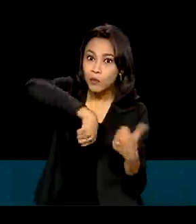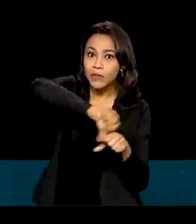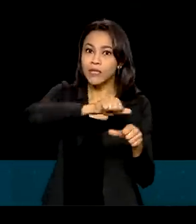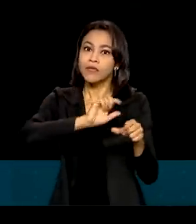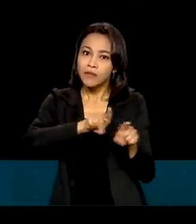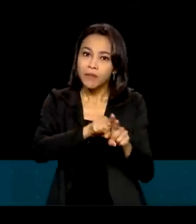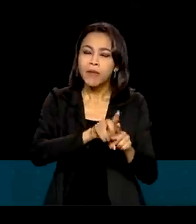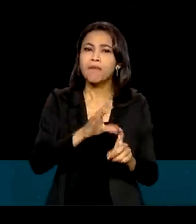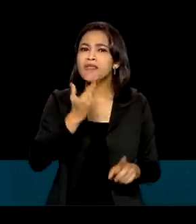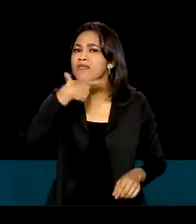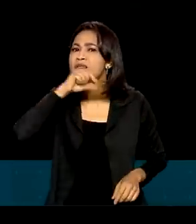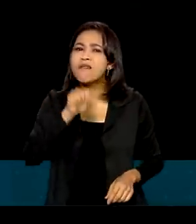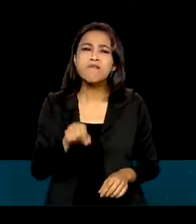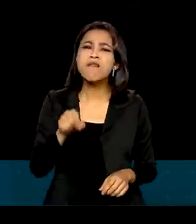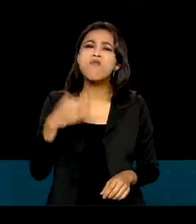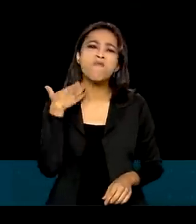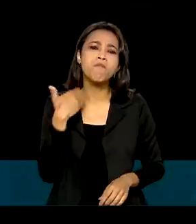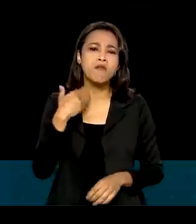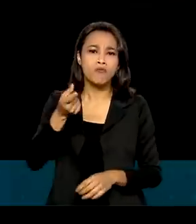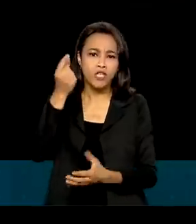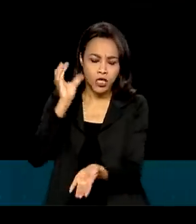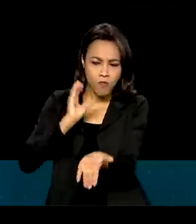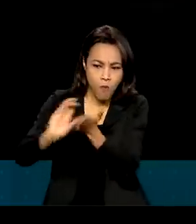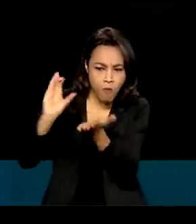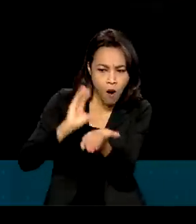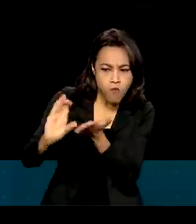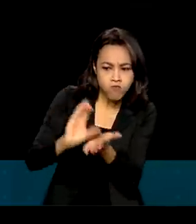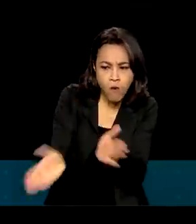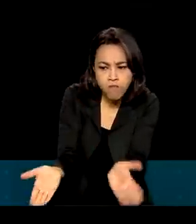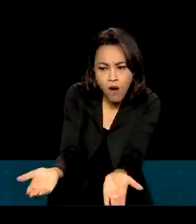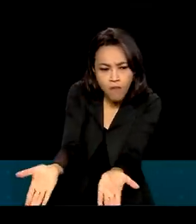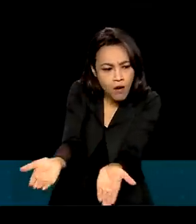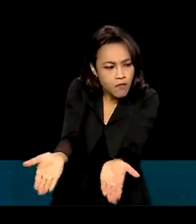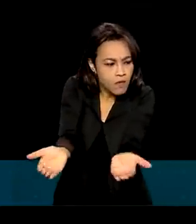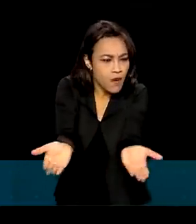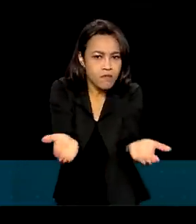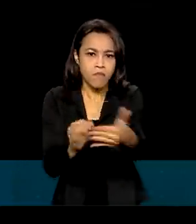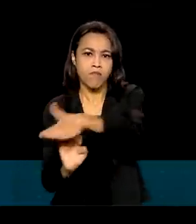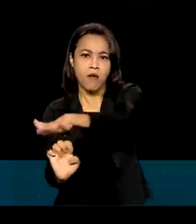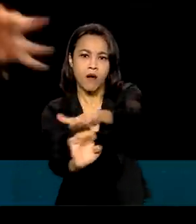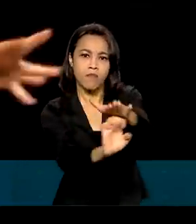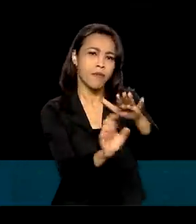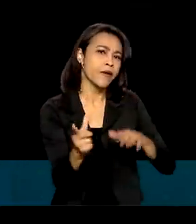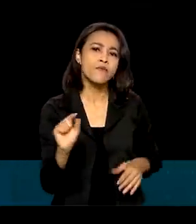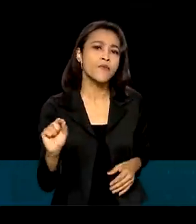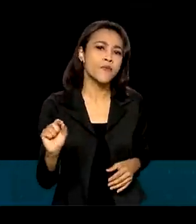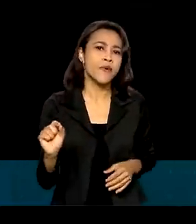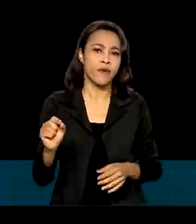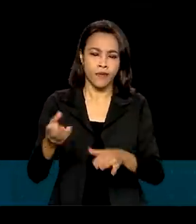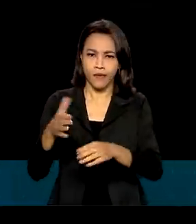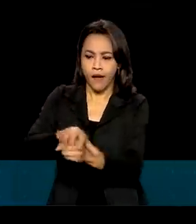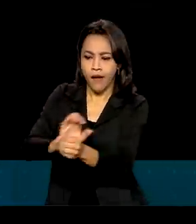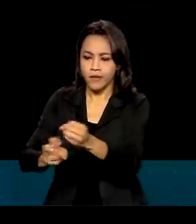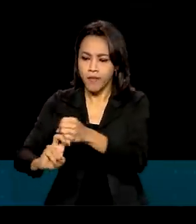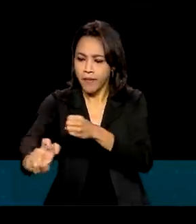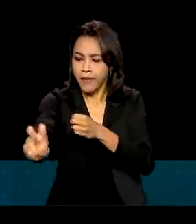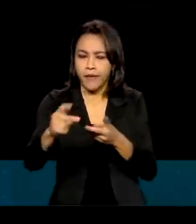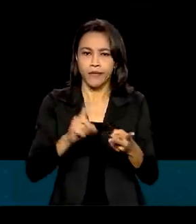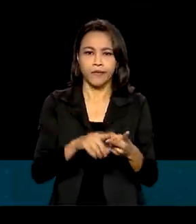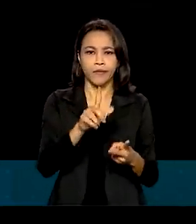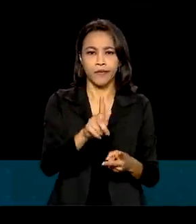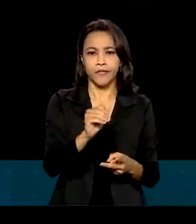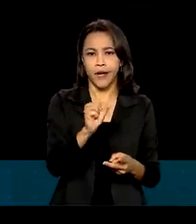Mas quem é o banco de investimento do Brasil que vai fazer a transformação em todas essas verticais? Saneamento, gás natural,